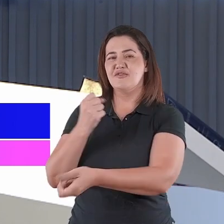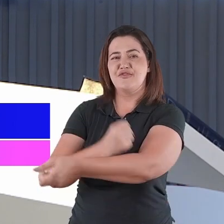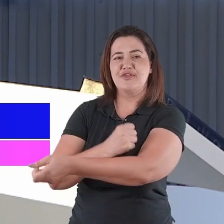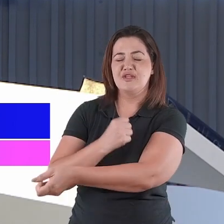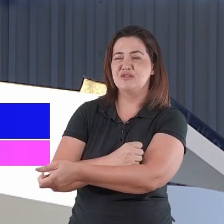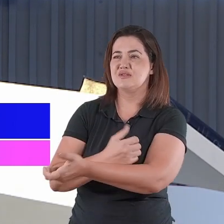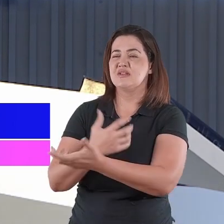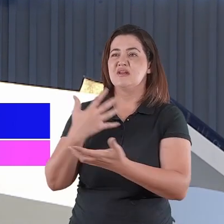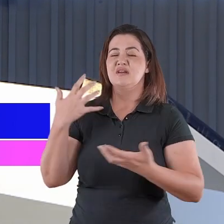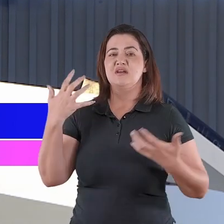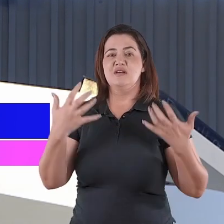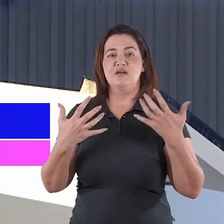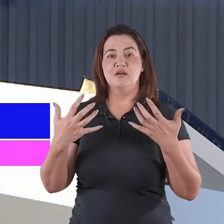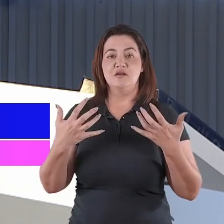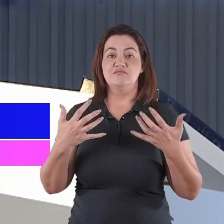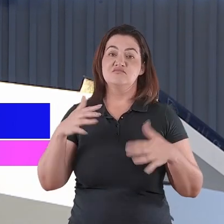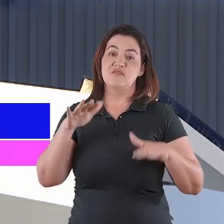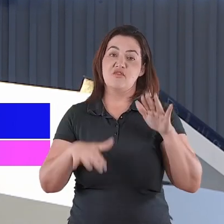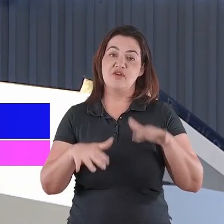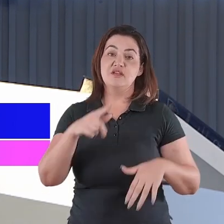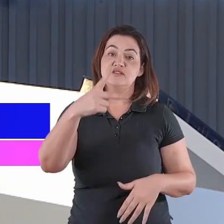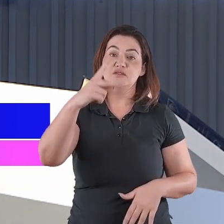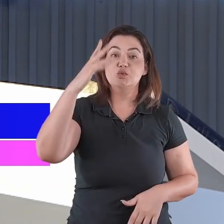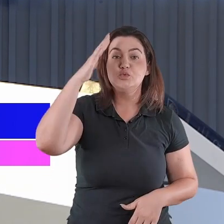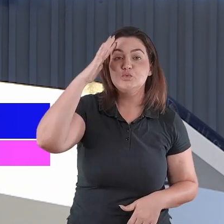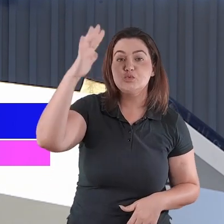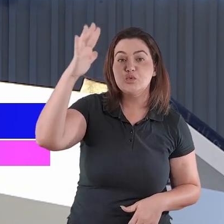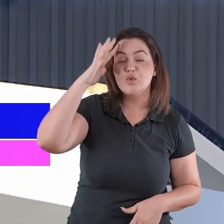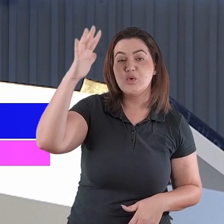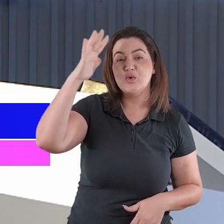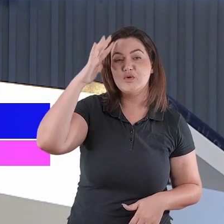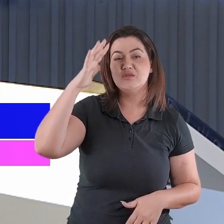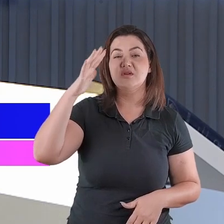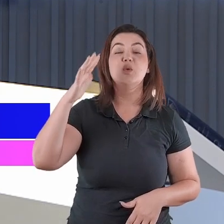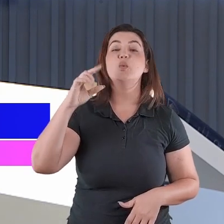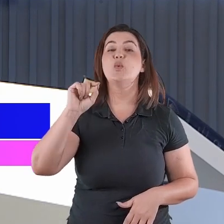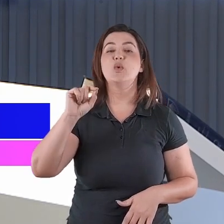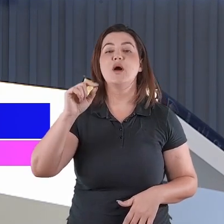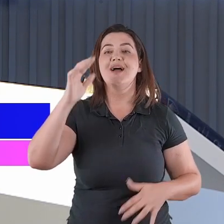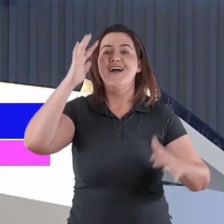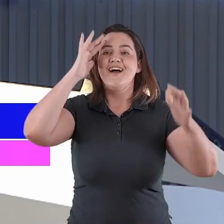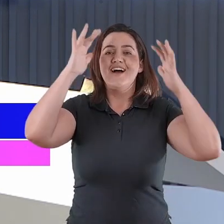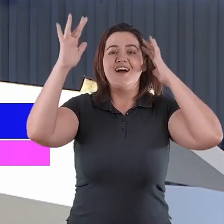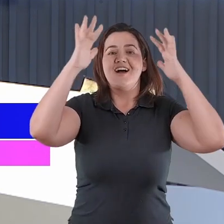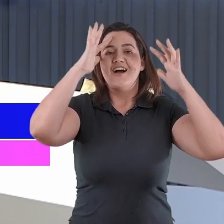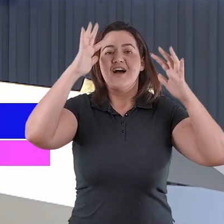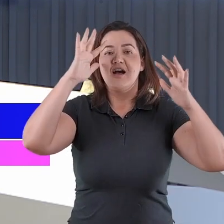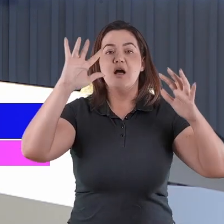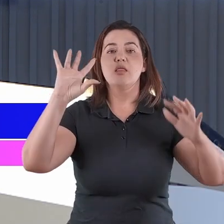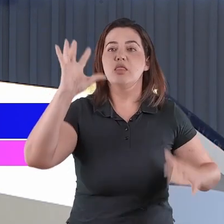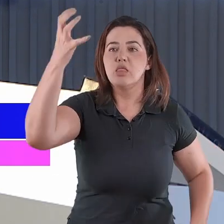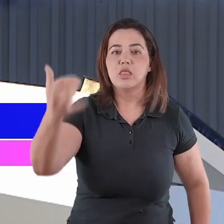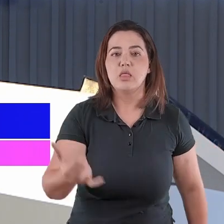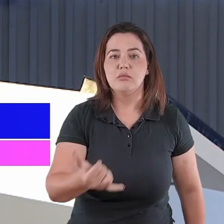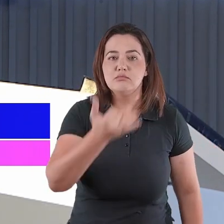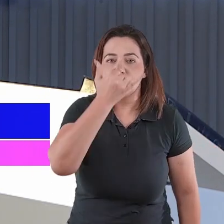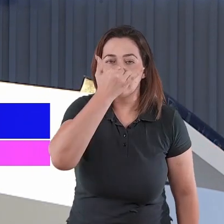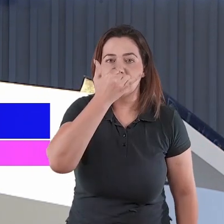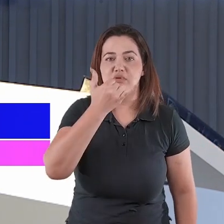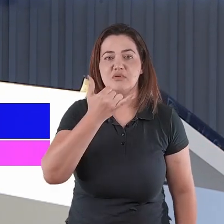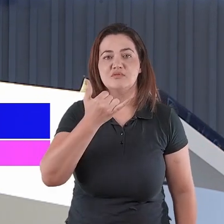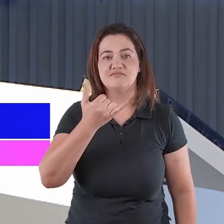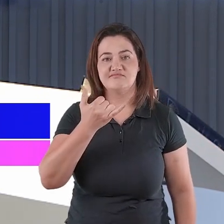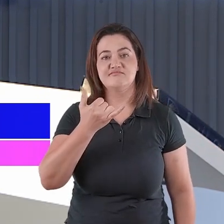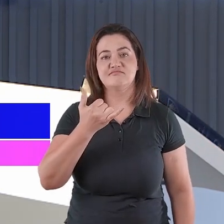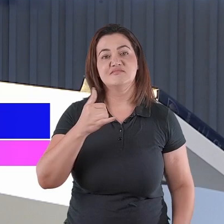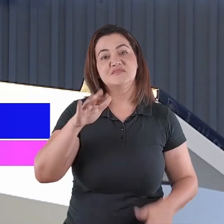pode ser que o seu sonho não era estar da forma como você está. Talvez eu esteja falando agora